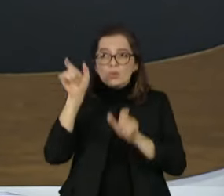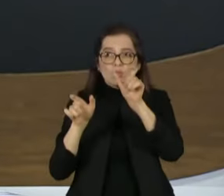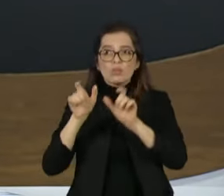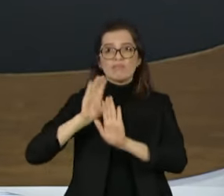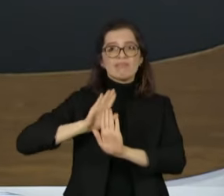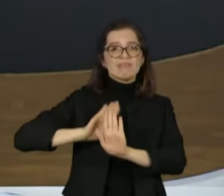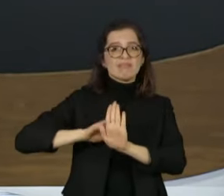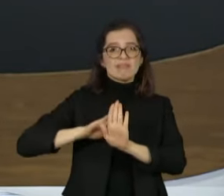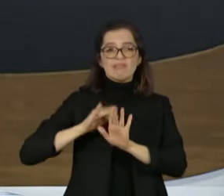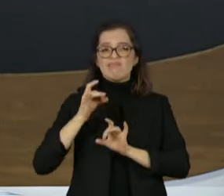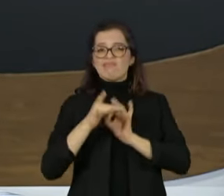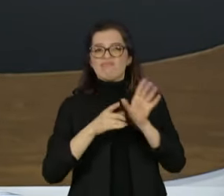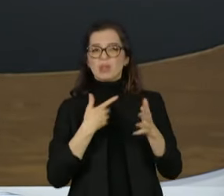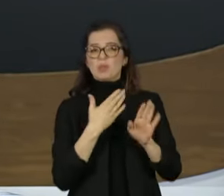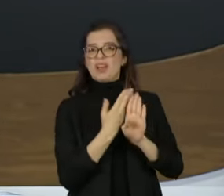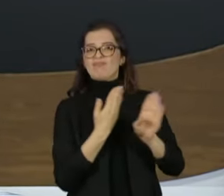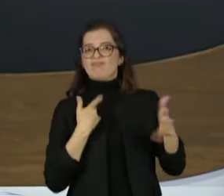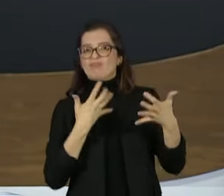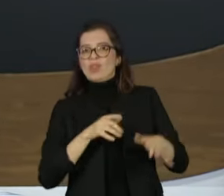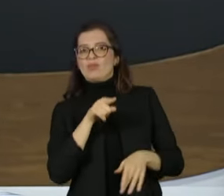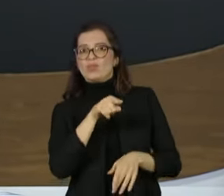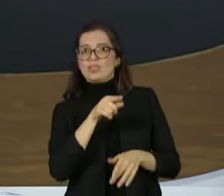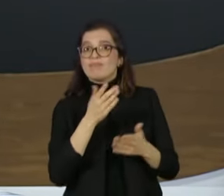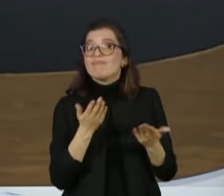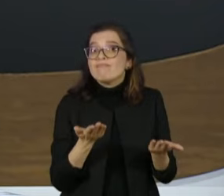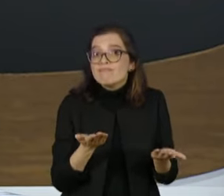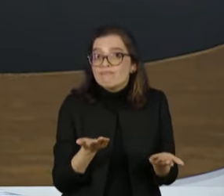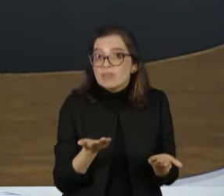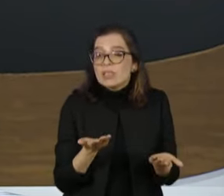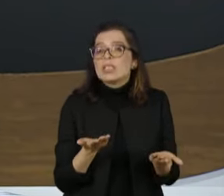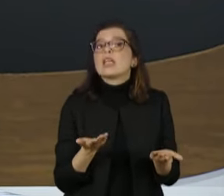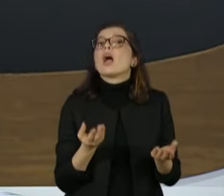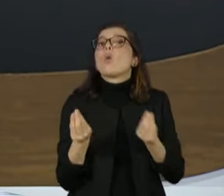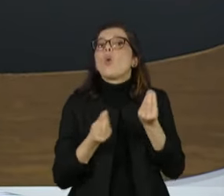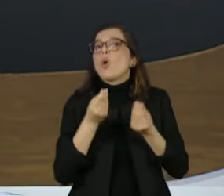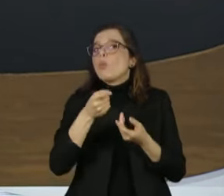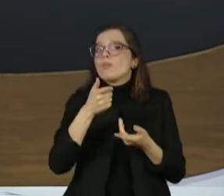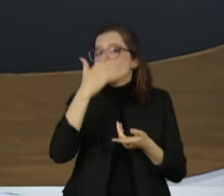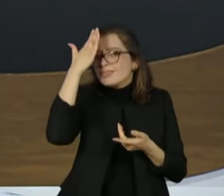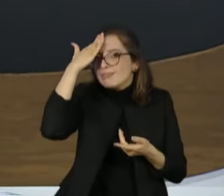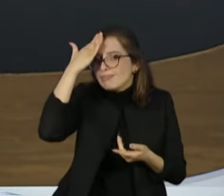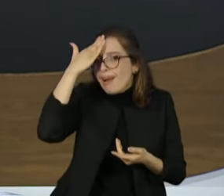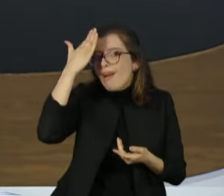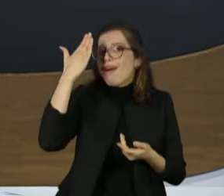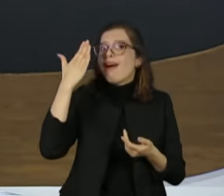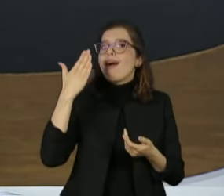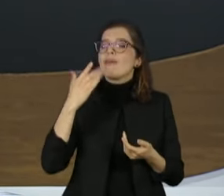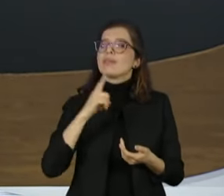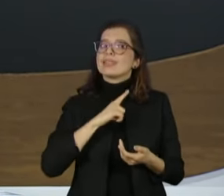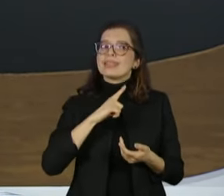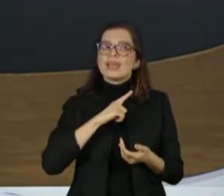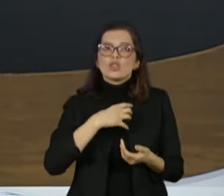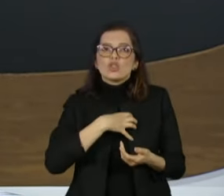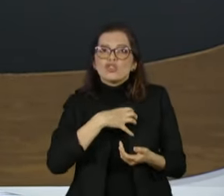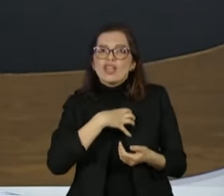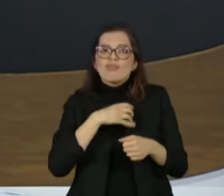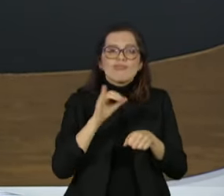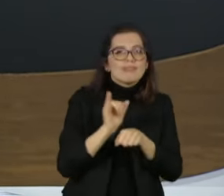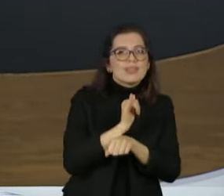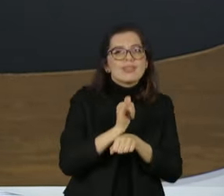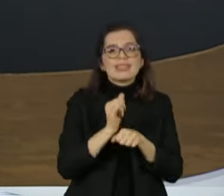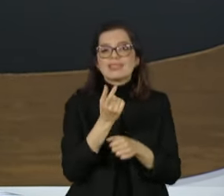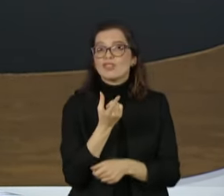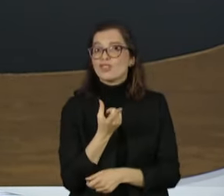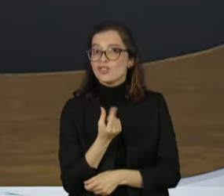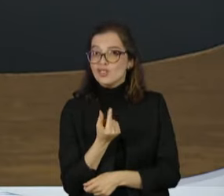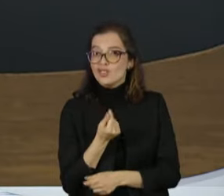não fique numa coisa subjetiva, eu queria saber com dados objetivos. A senhora vai ter recursos suficientes do fundo partidário,